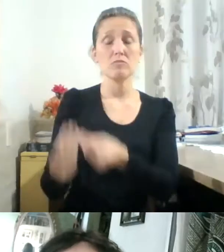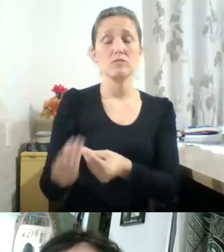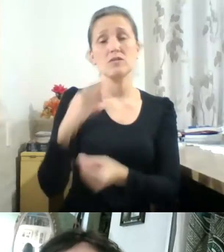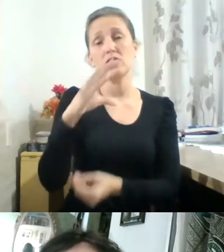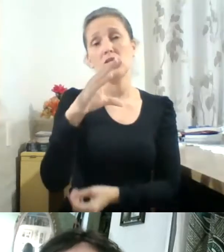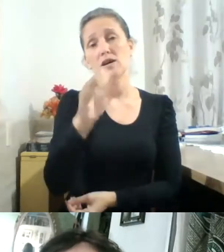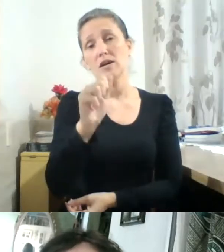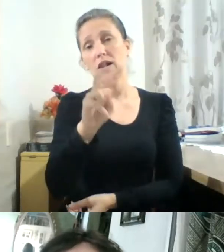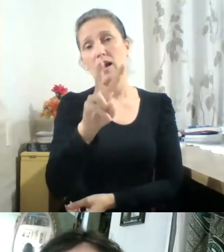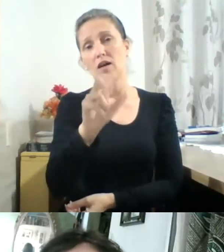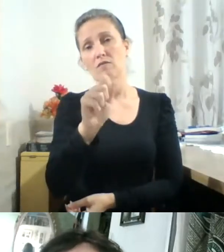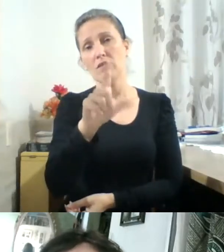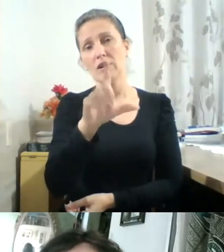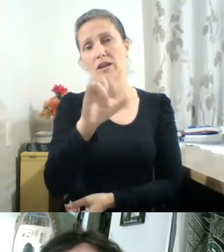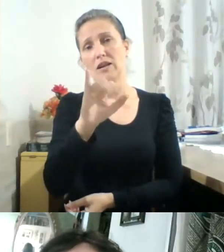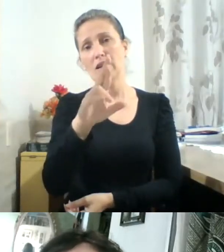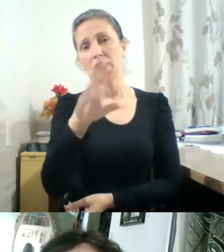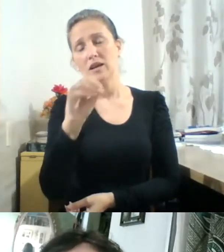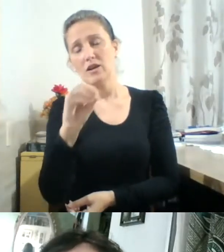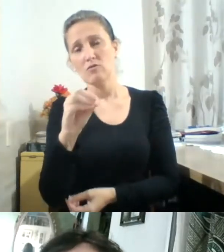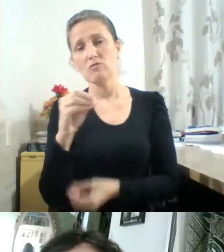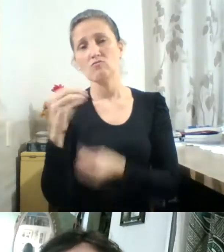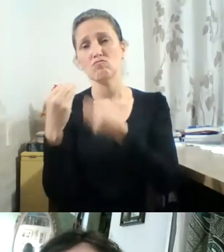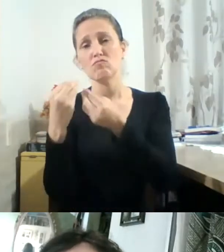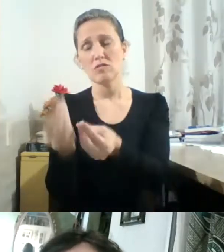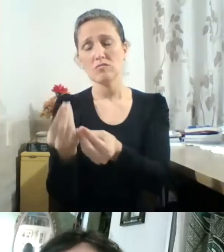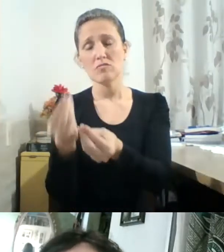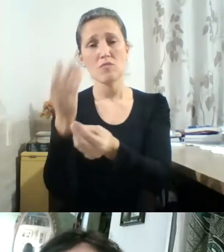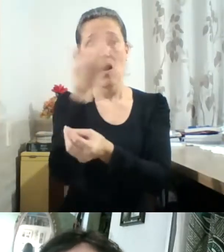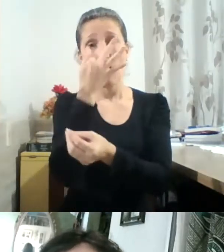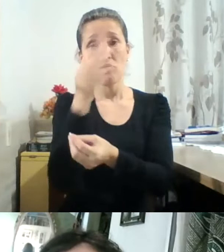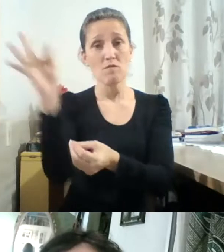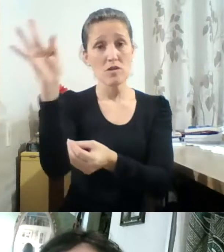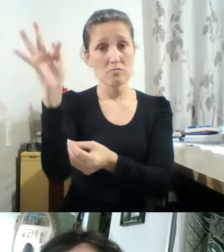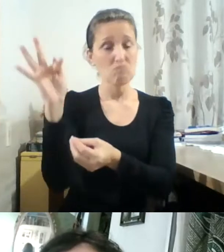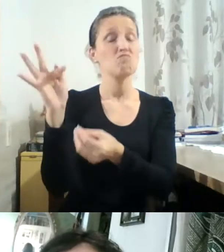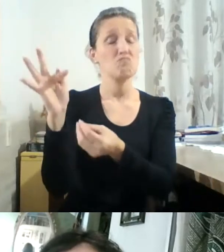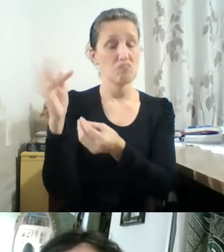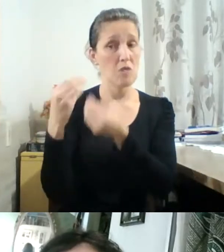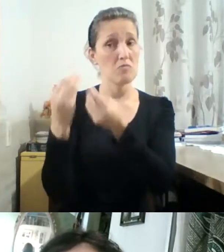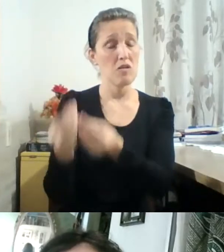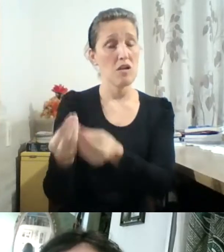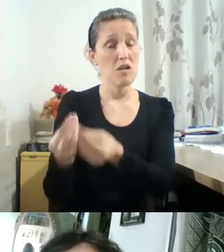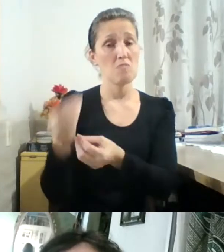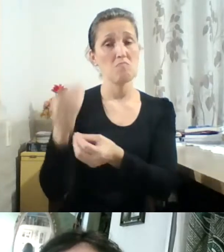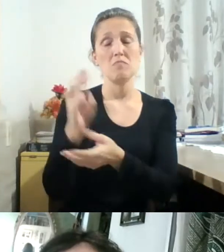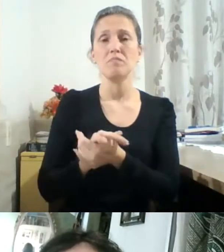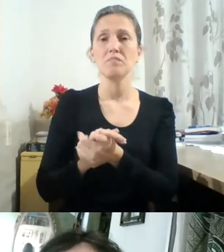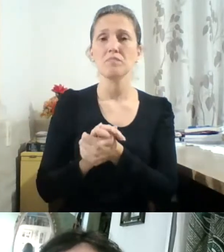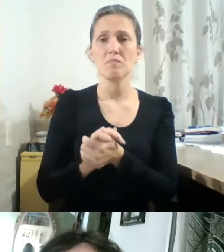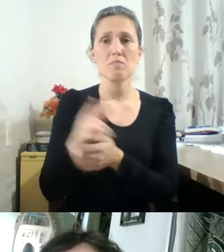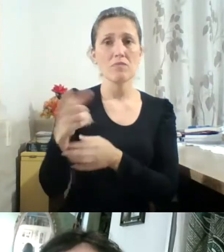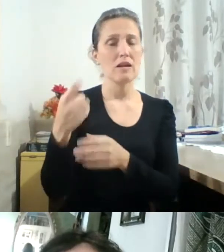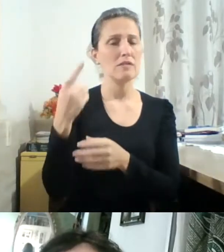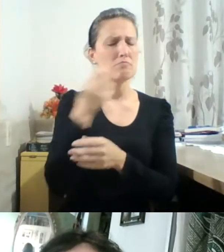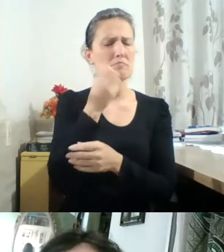Artes e Letras do Ministério da Cultura da França, pelo conjunto de sua obra. Em 2013, foi agraciado